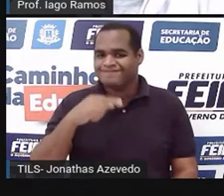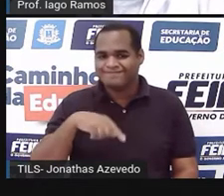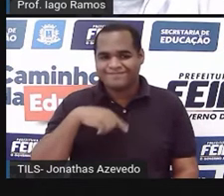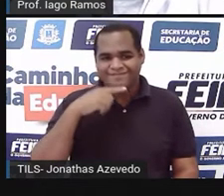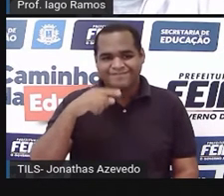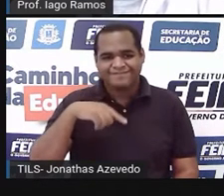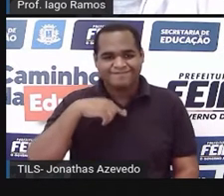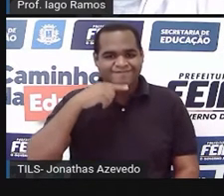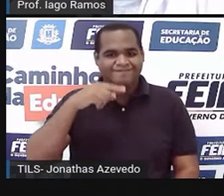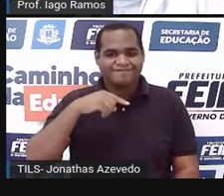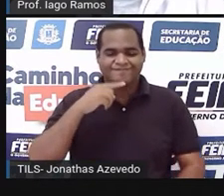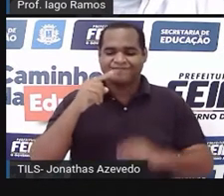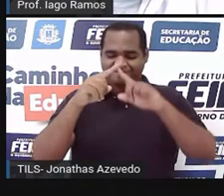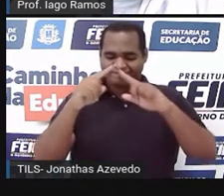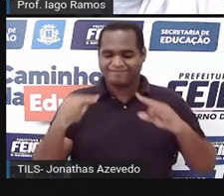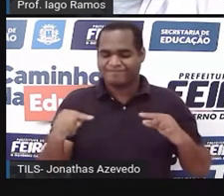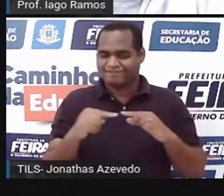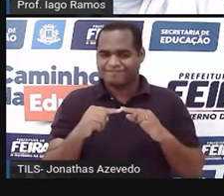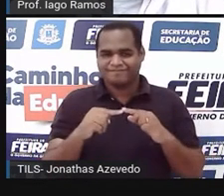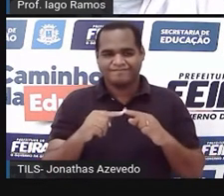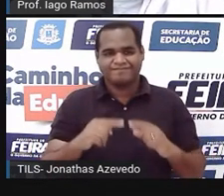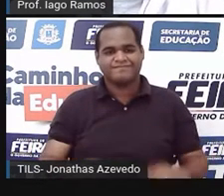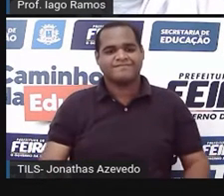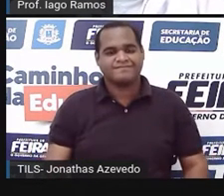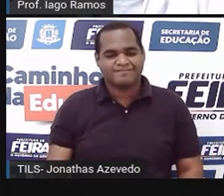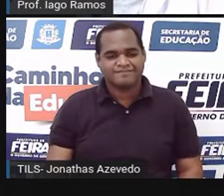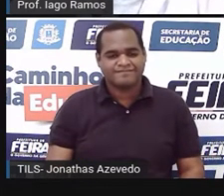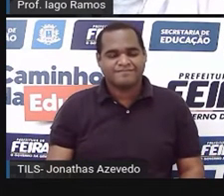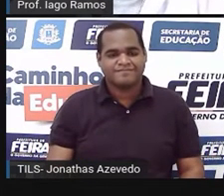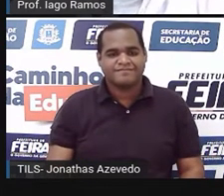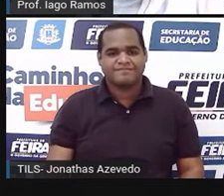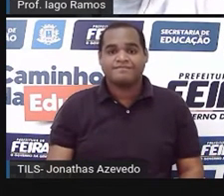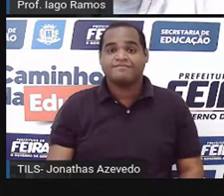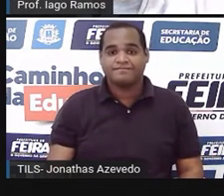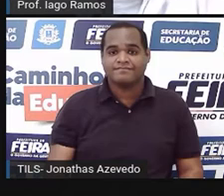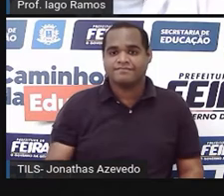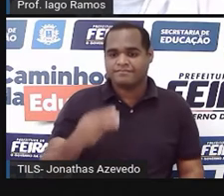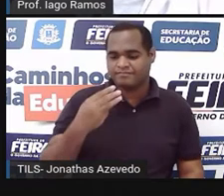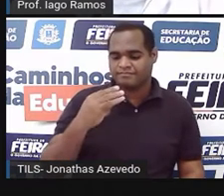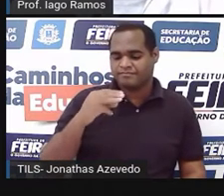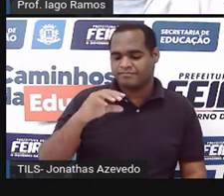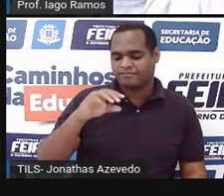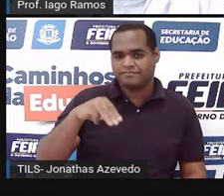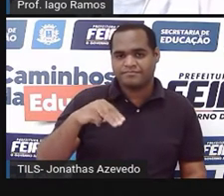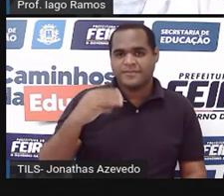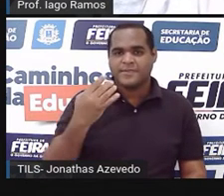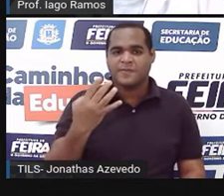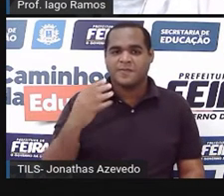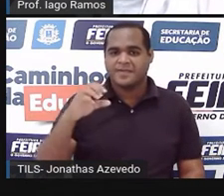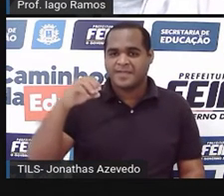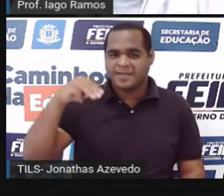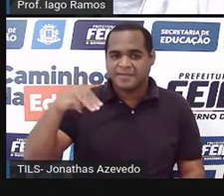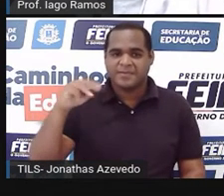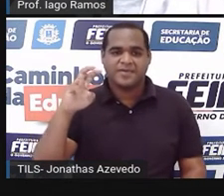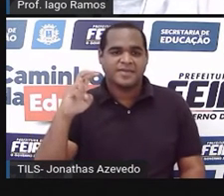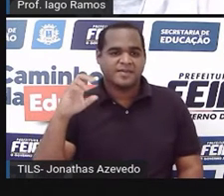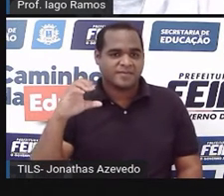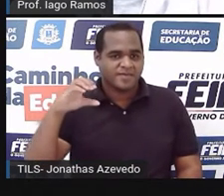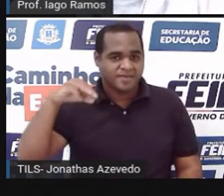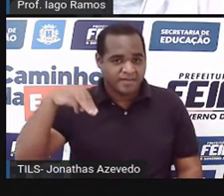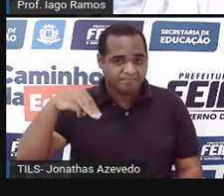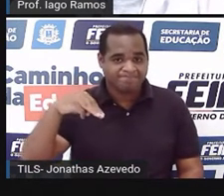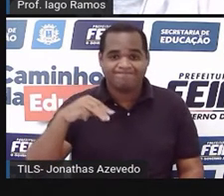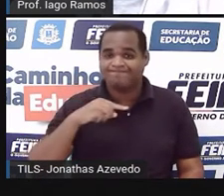constrói um triângulo. Com as medidas 3 centímetros, 4 centímetros